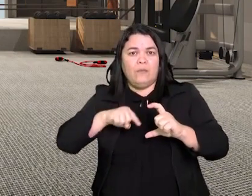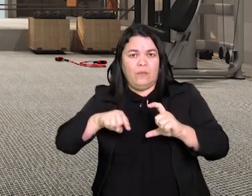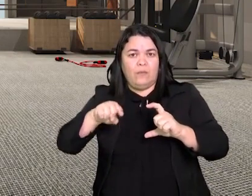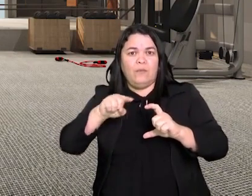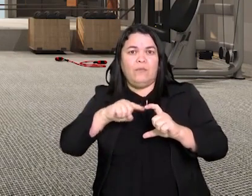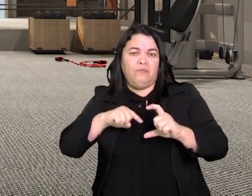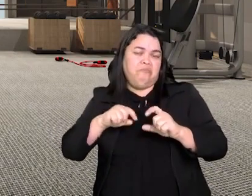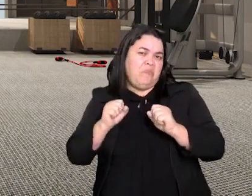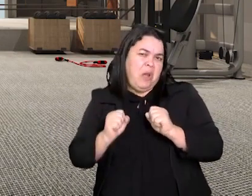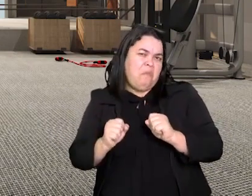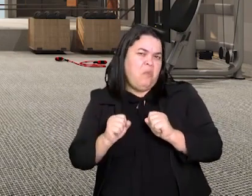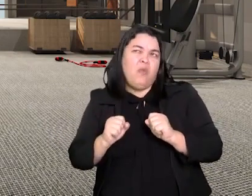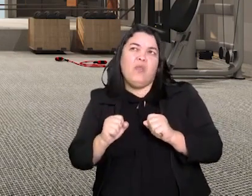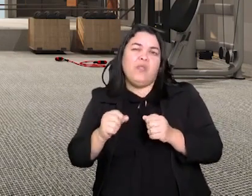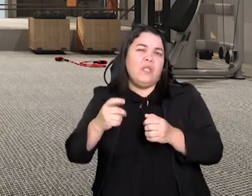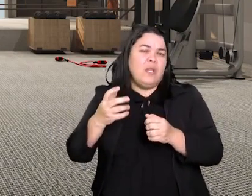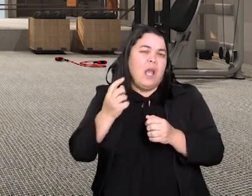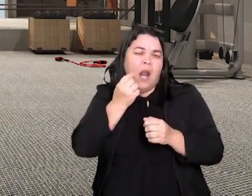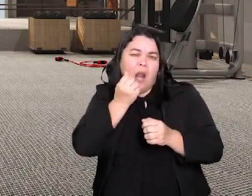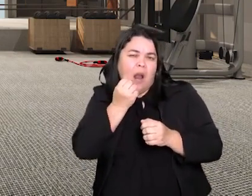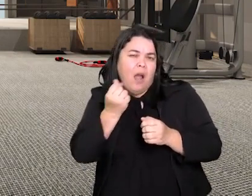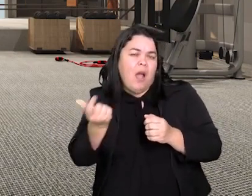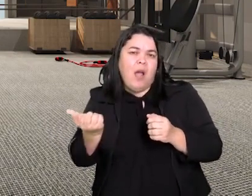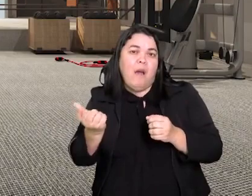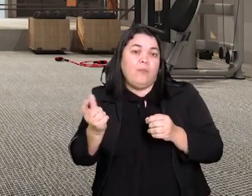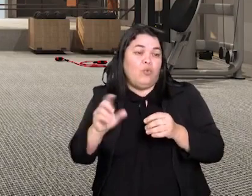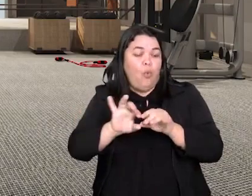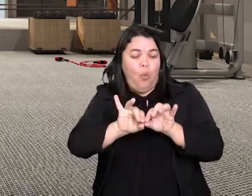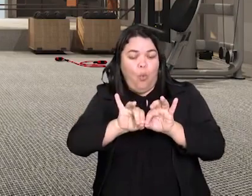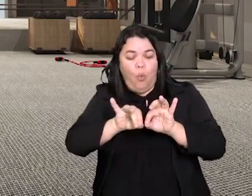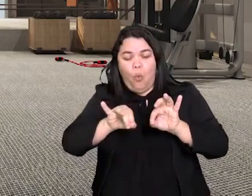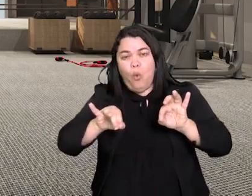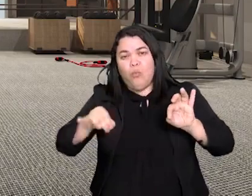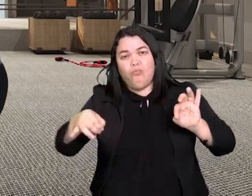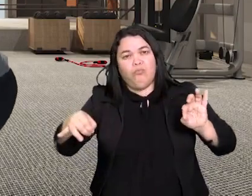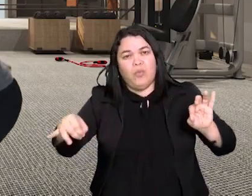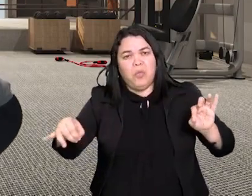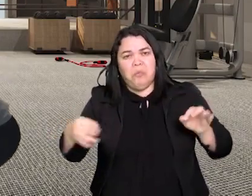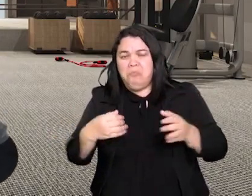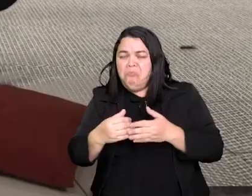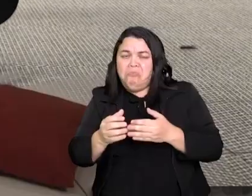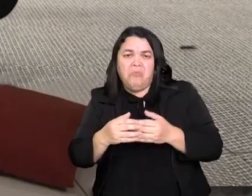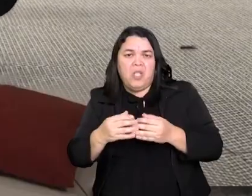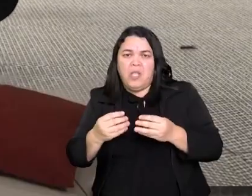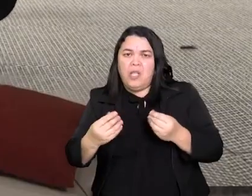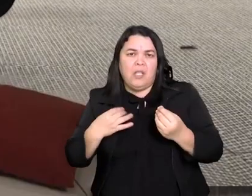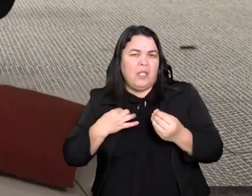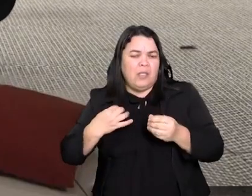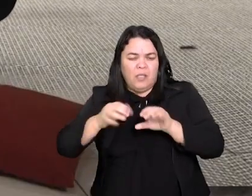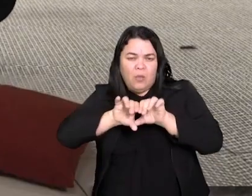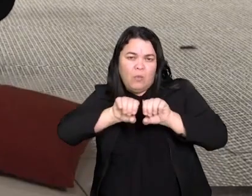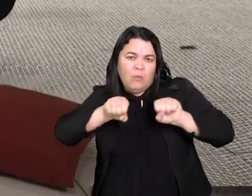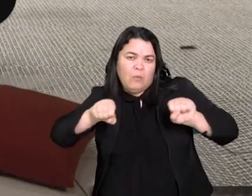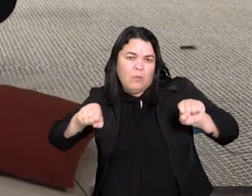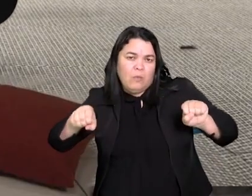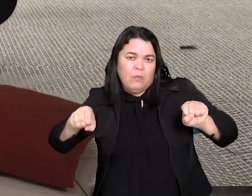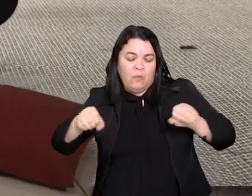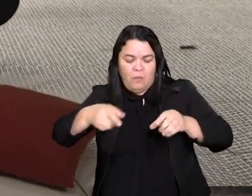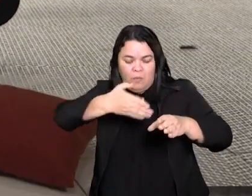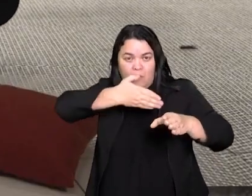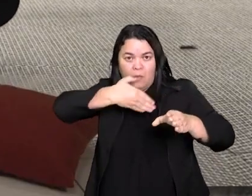podem usar fita algum lápis que marque ou até um cordão ou um tecido que vocês têm vou formar um círculo